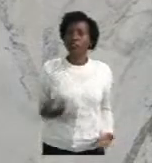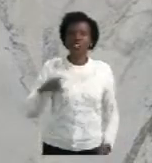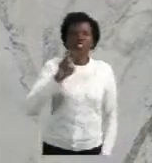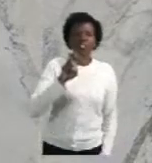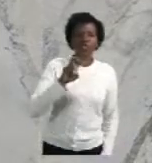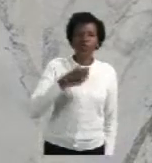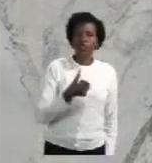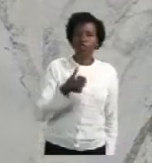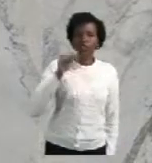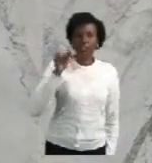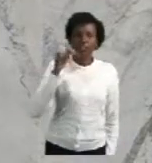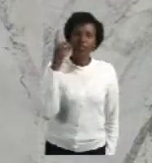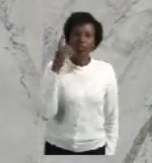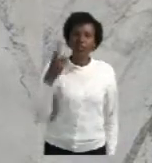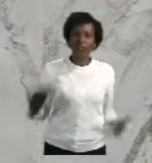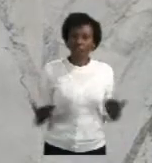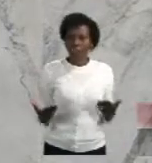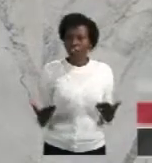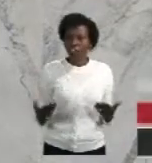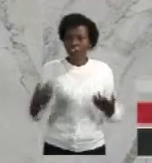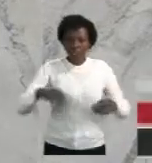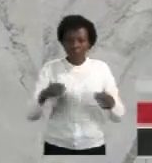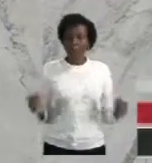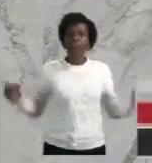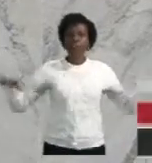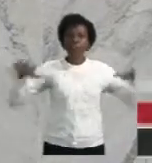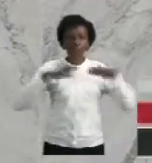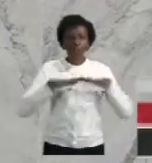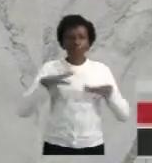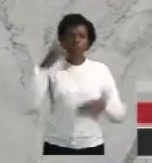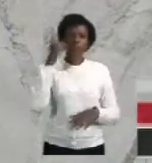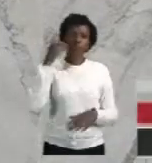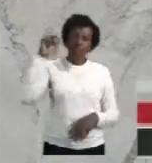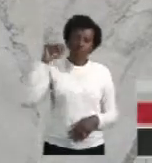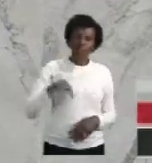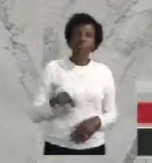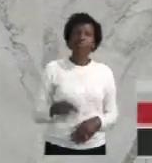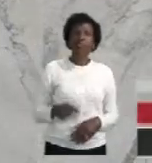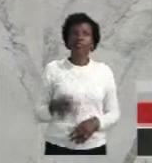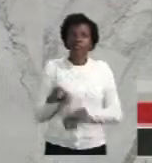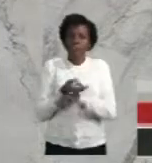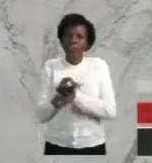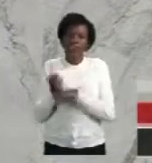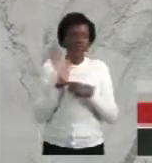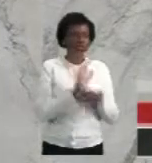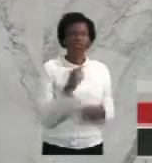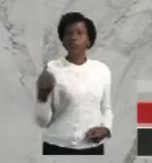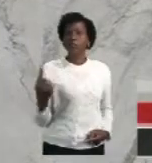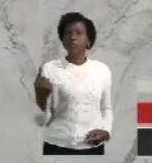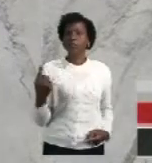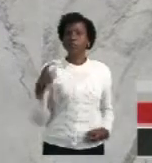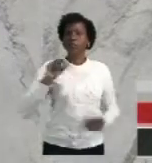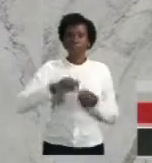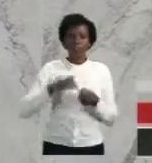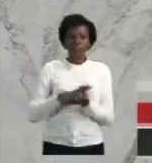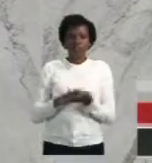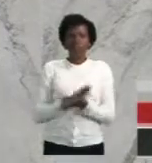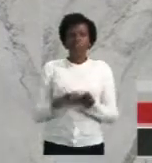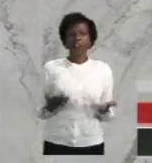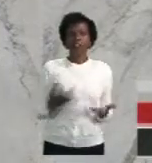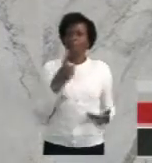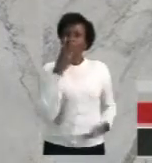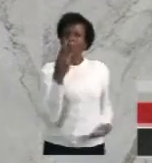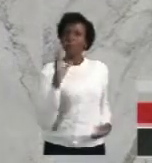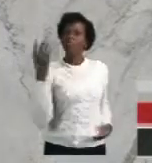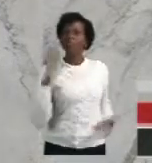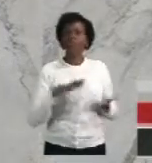deputados aqui. Essa casa era para estar cheia hoje e todos os deputados exigindo alguma providência. E ninguém está fazendo nada. Parece que